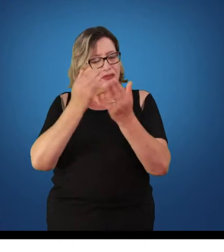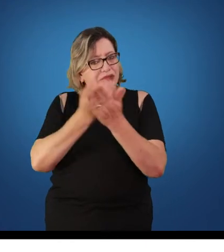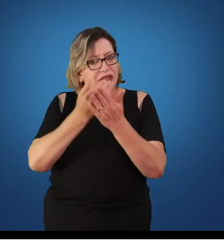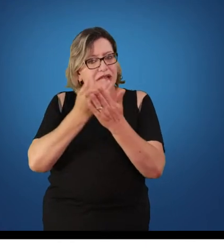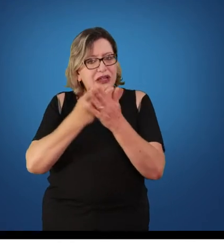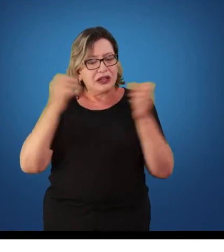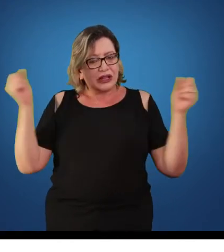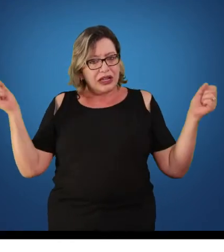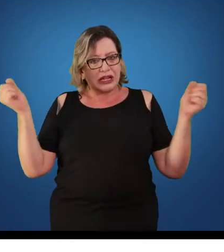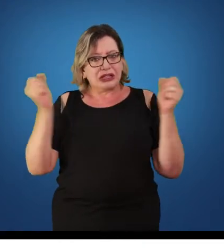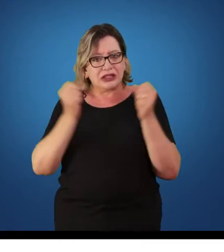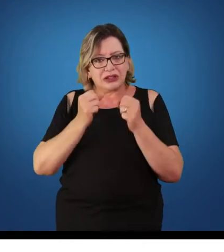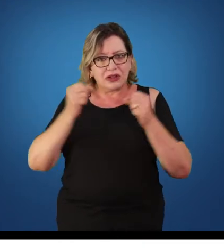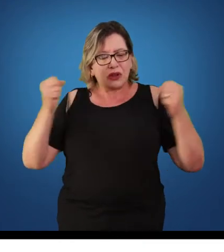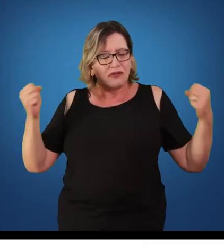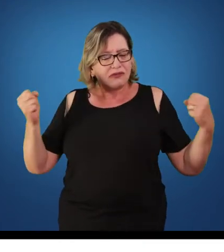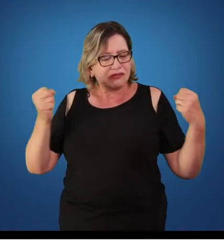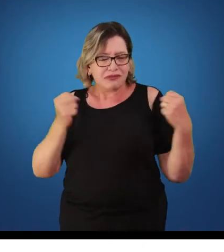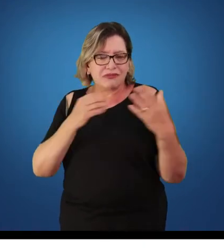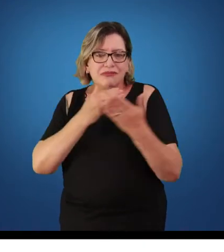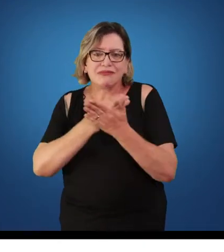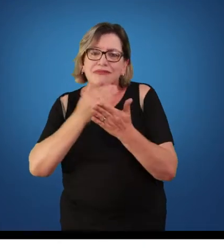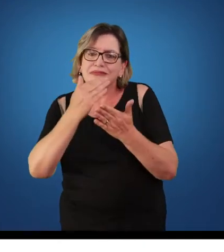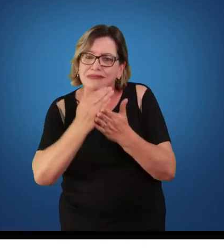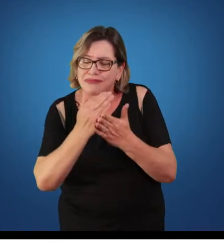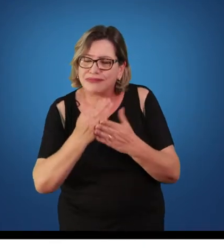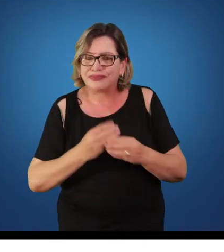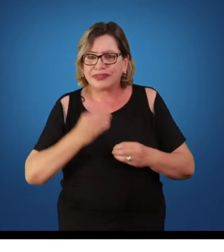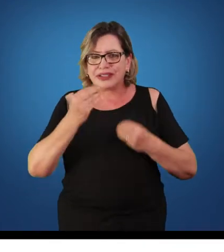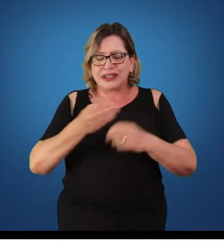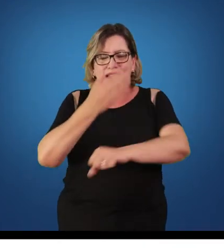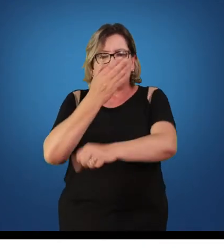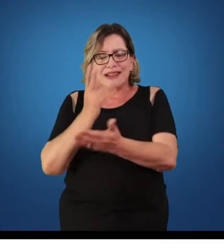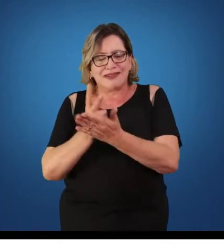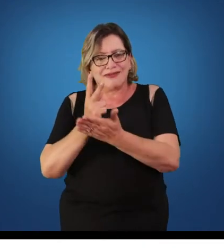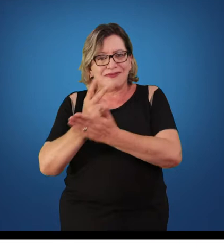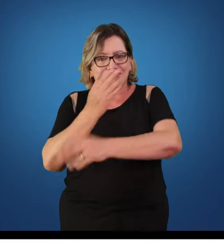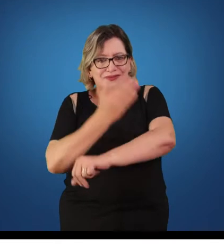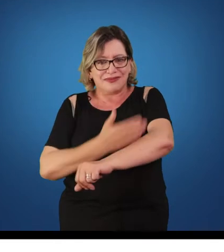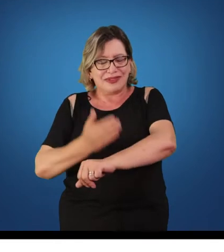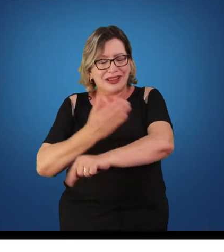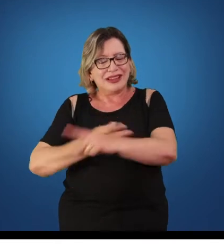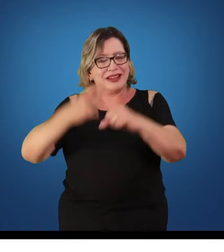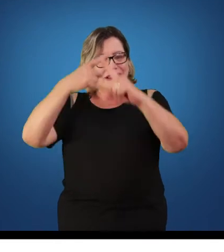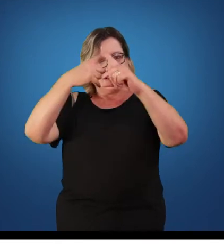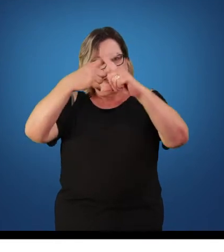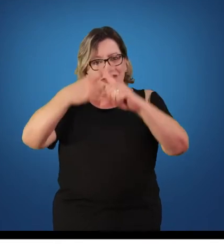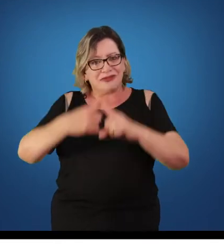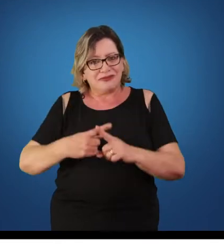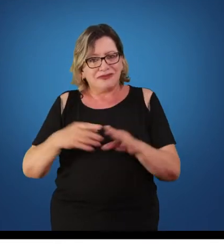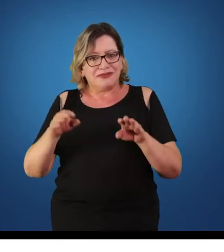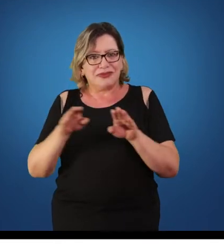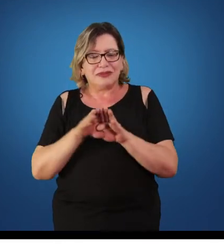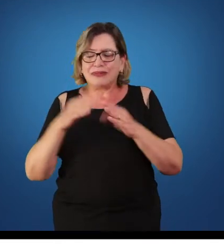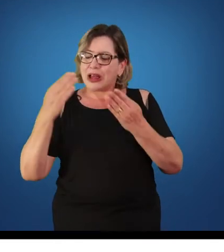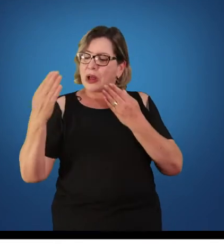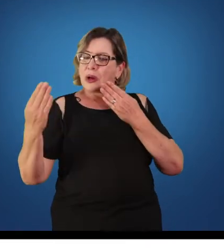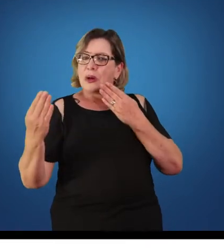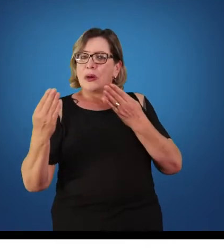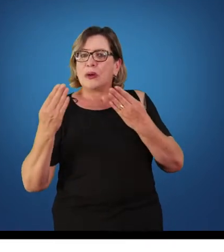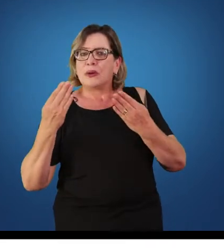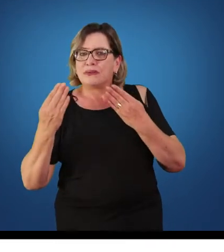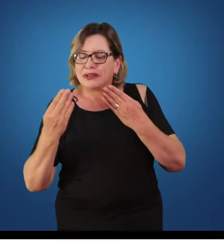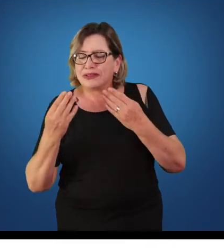submetidos aos códigos desportivos, de treinamento, de competição e comparações,